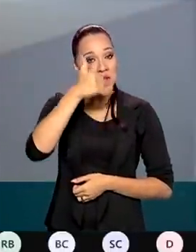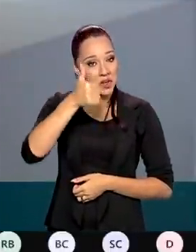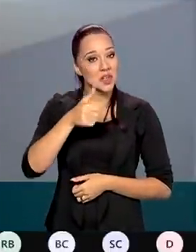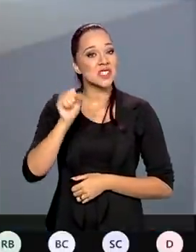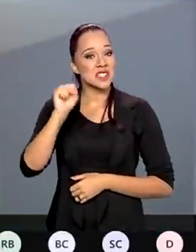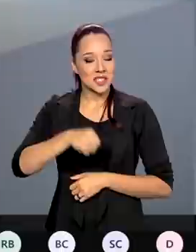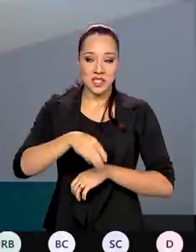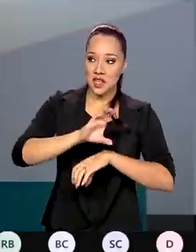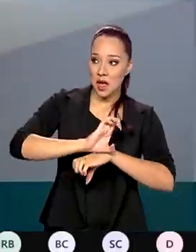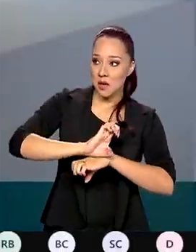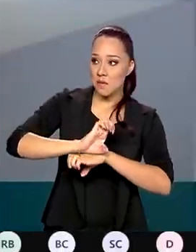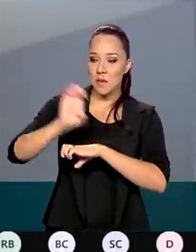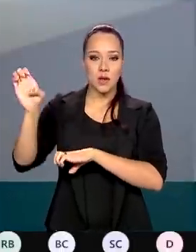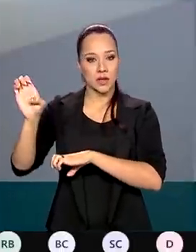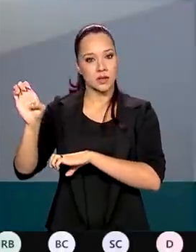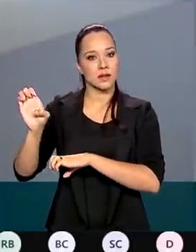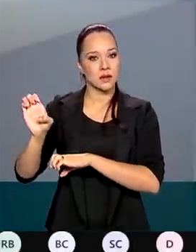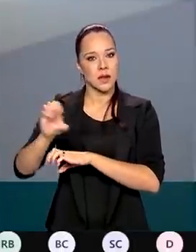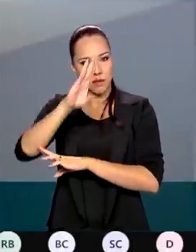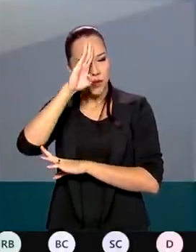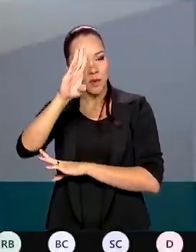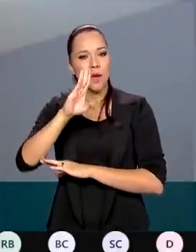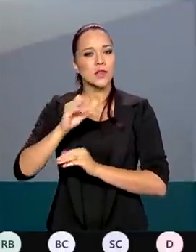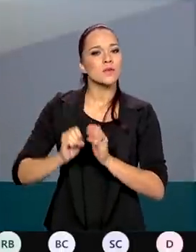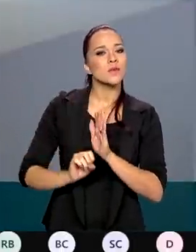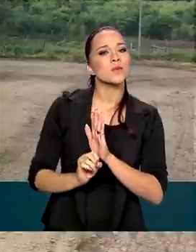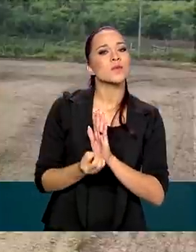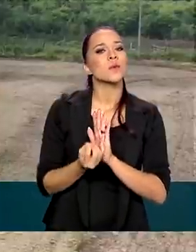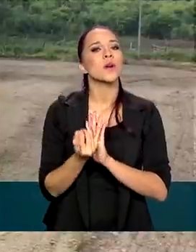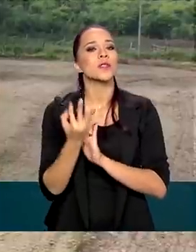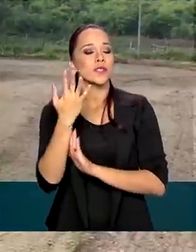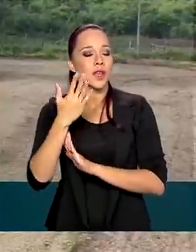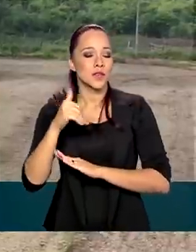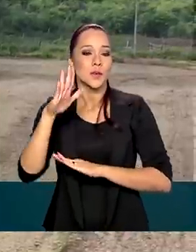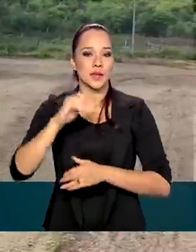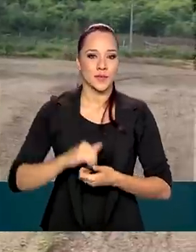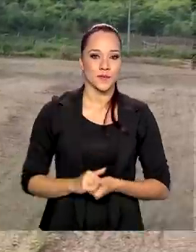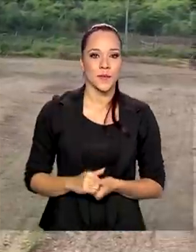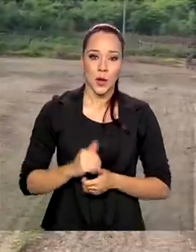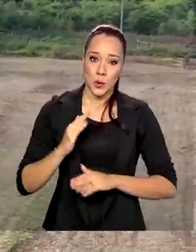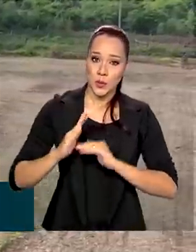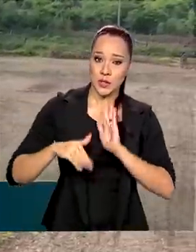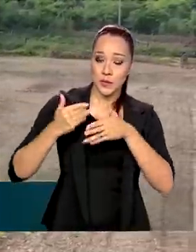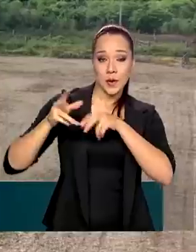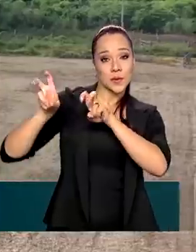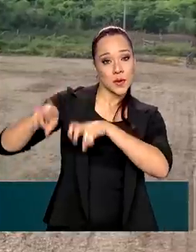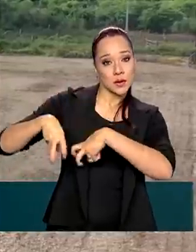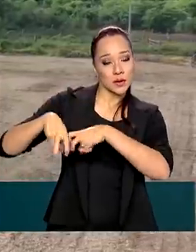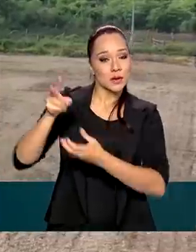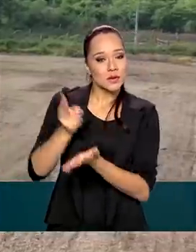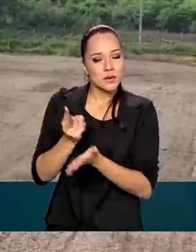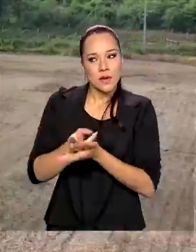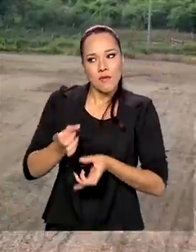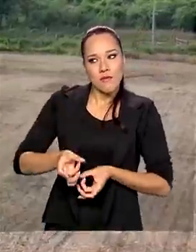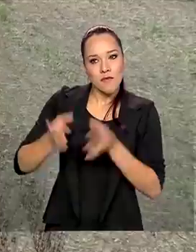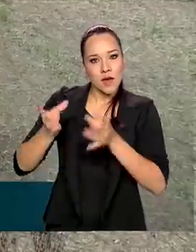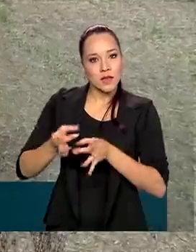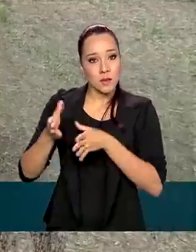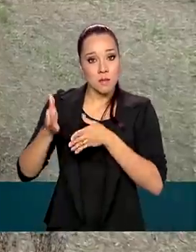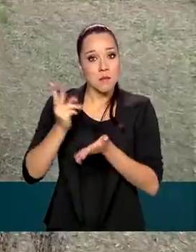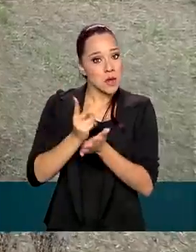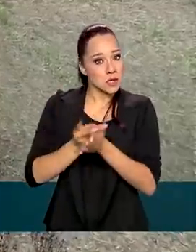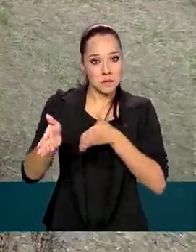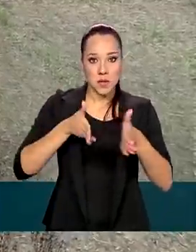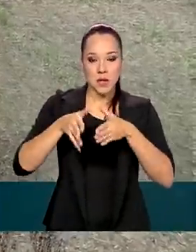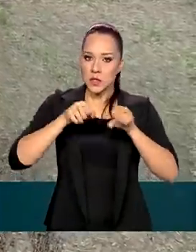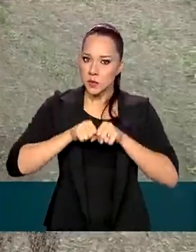importação e principalmente por conta do aumento da quantidade. O desempenho do agronegócio, que manteve as vendas mesmo durante a